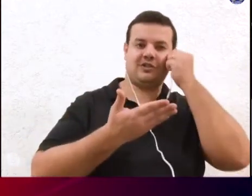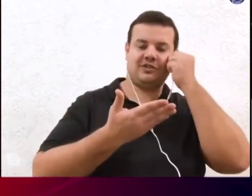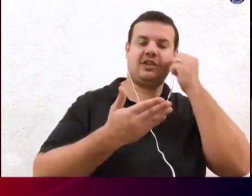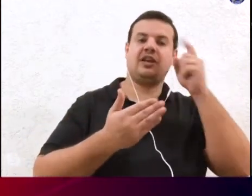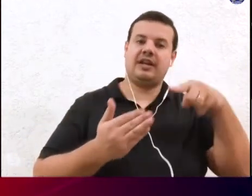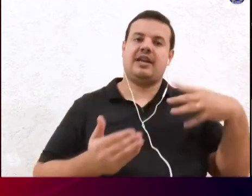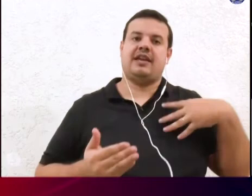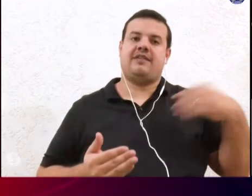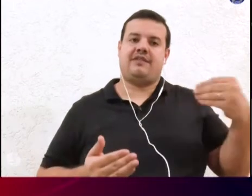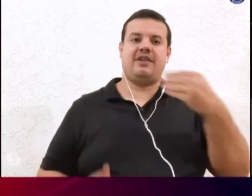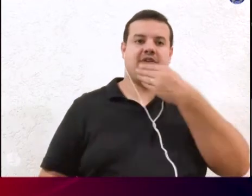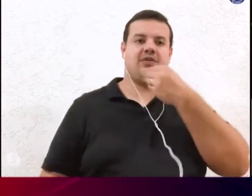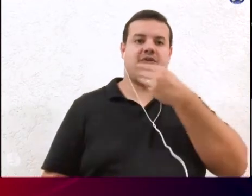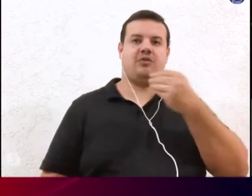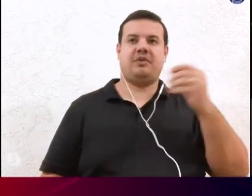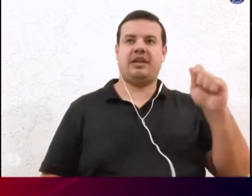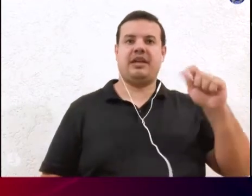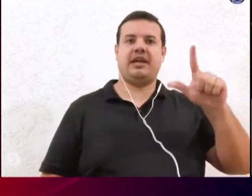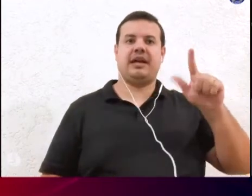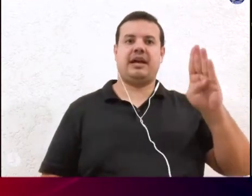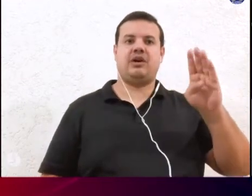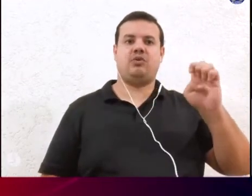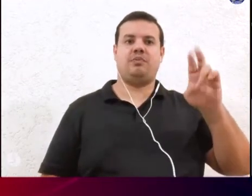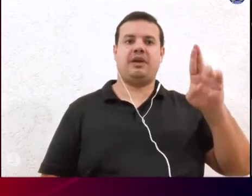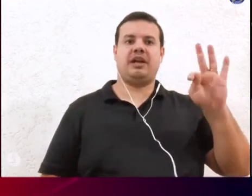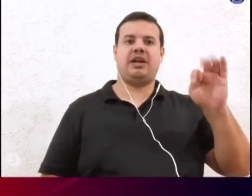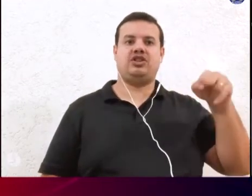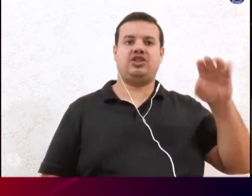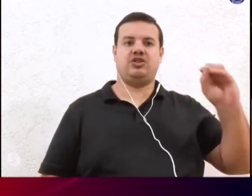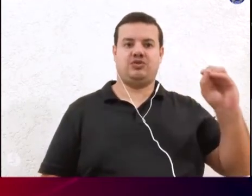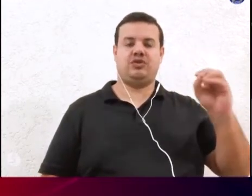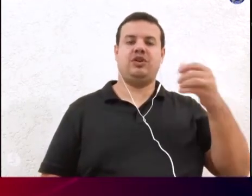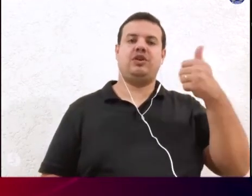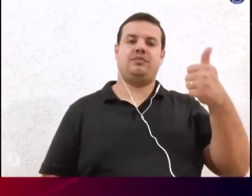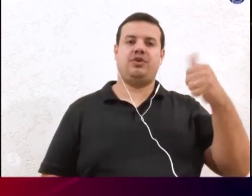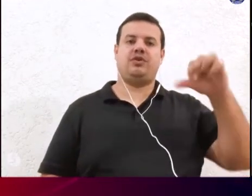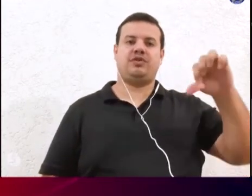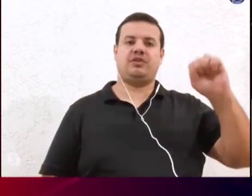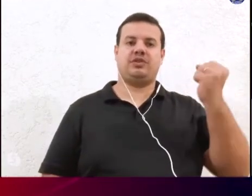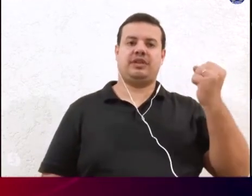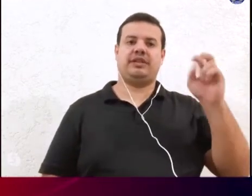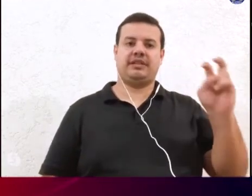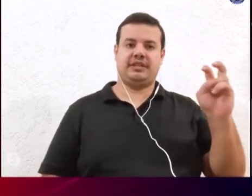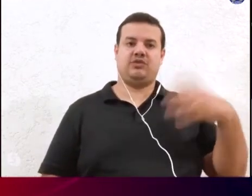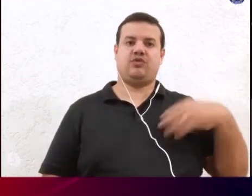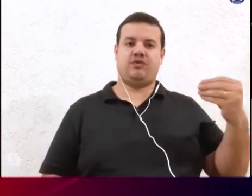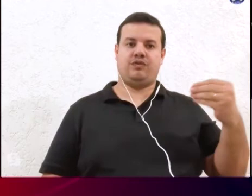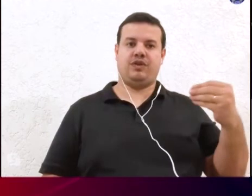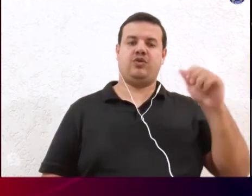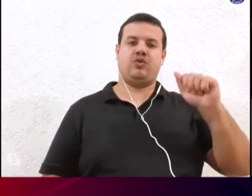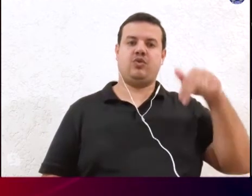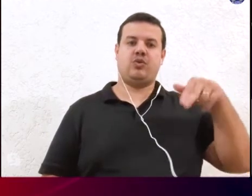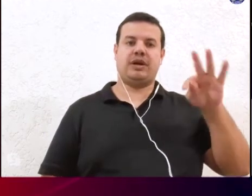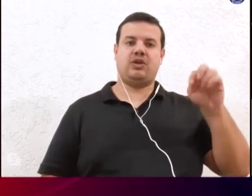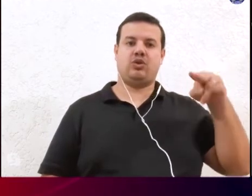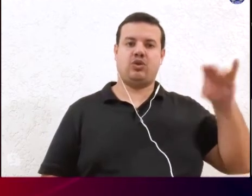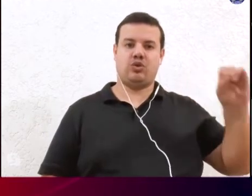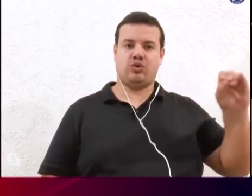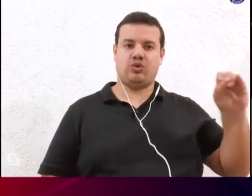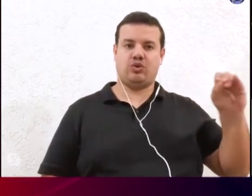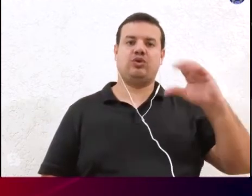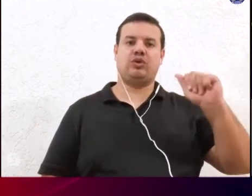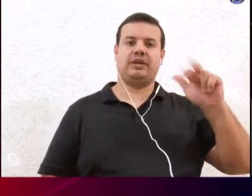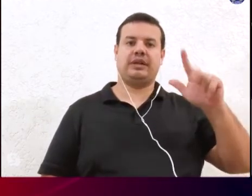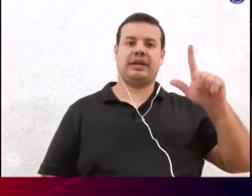Albertino em 1985 os filhos Antônio o Toninho Cristina e Carlos o